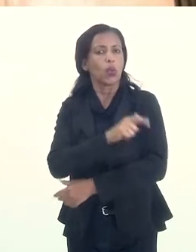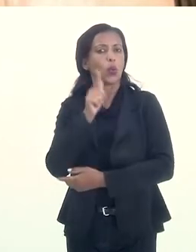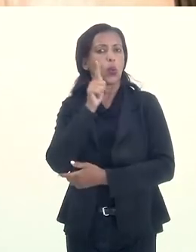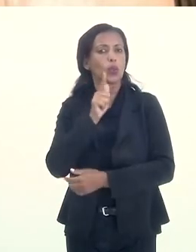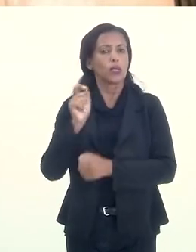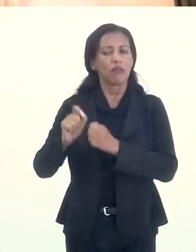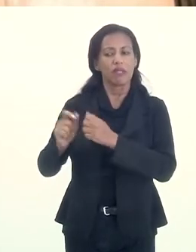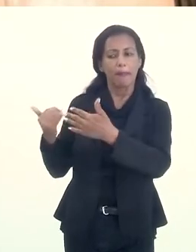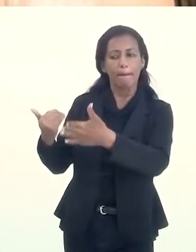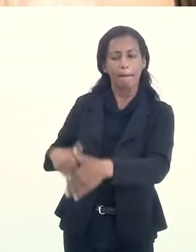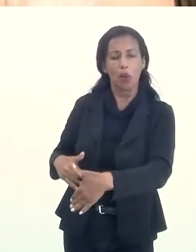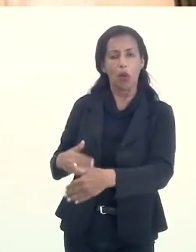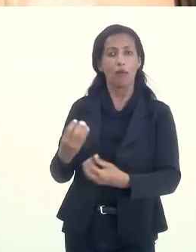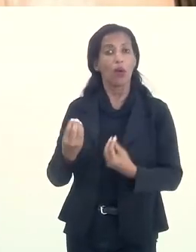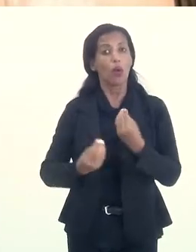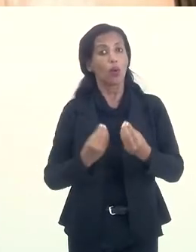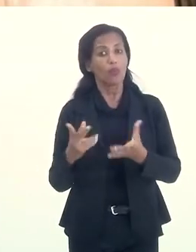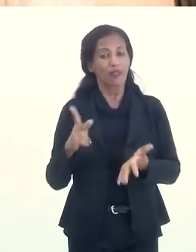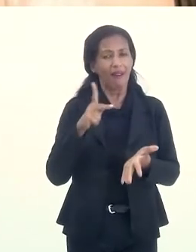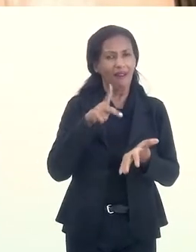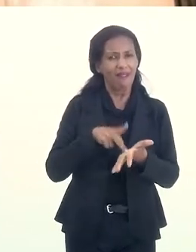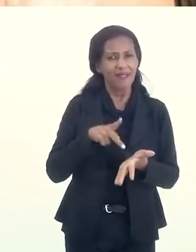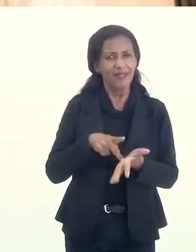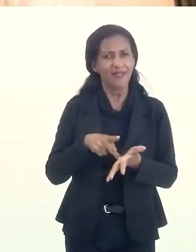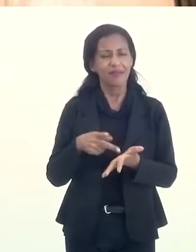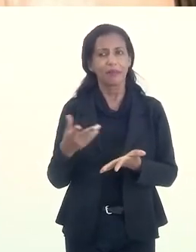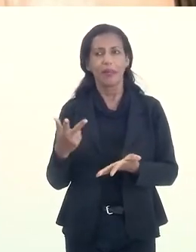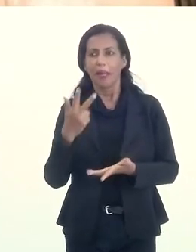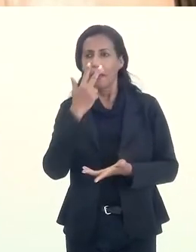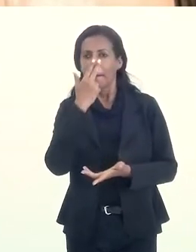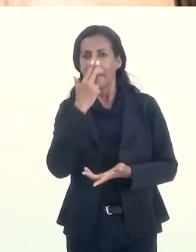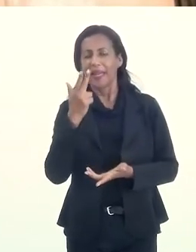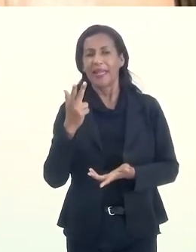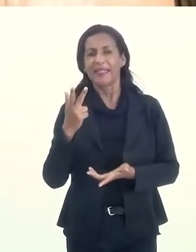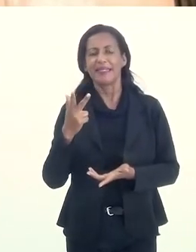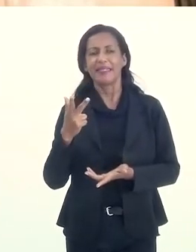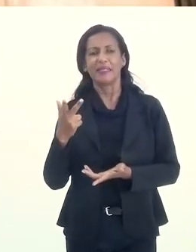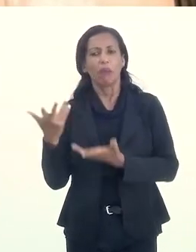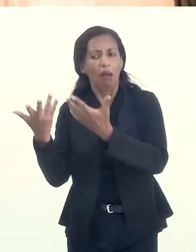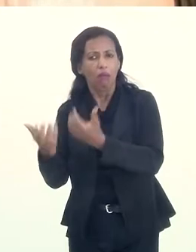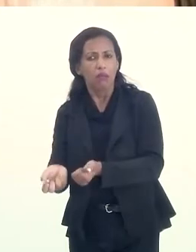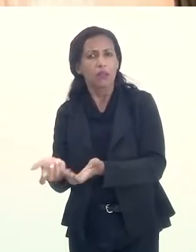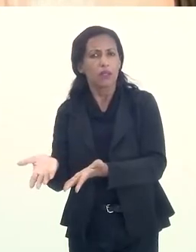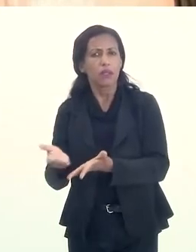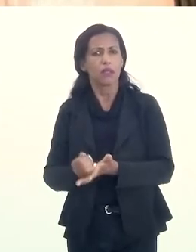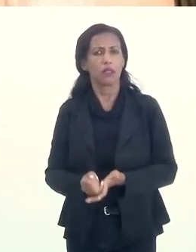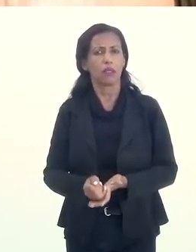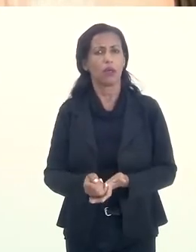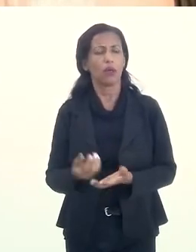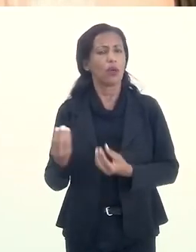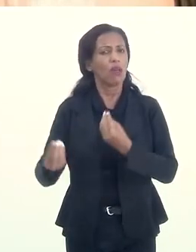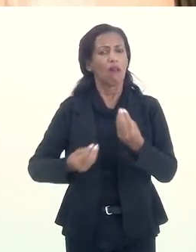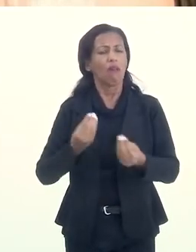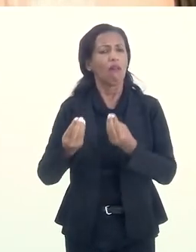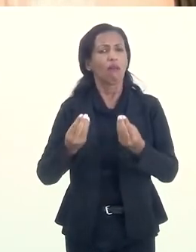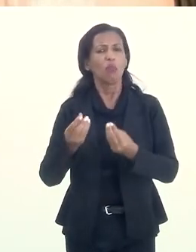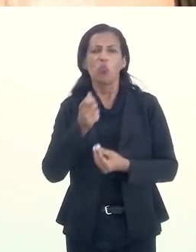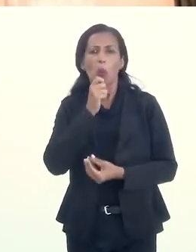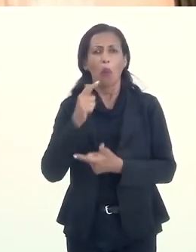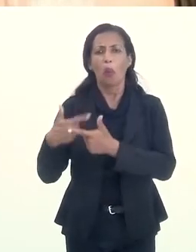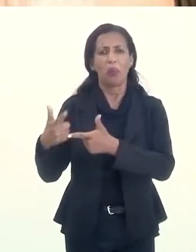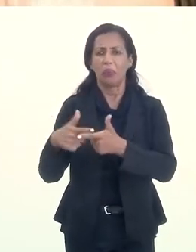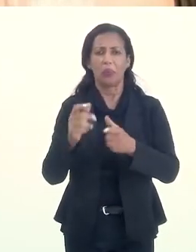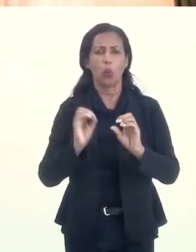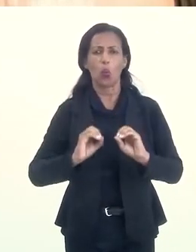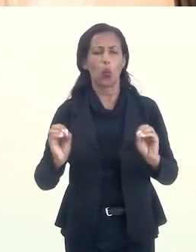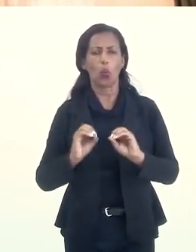faziam em escola pública. Como se fosse exatamente isso, uma espécie assim de validação. Então eu conheci, de certo modo, e não